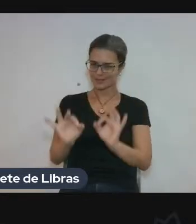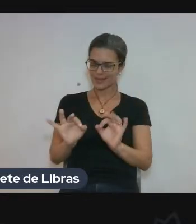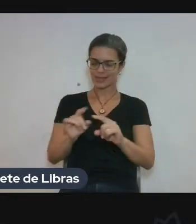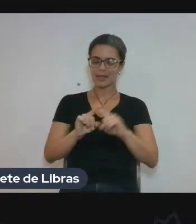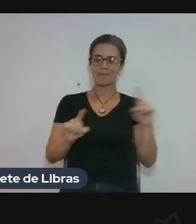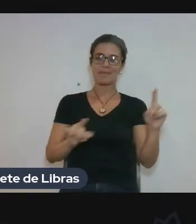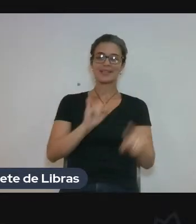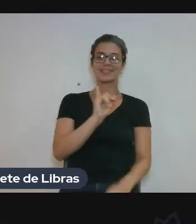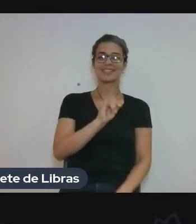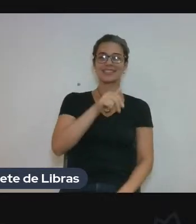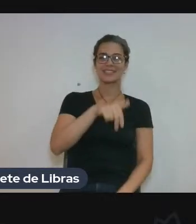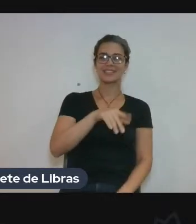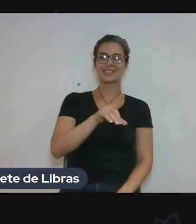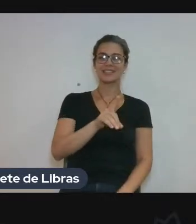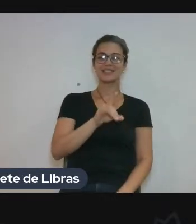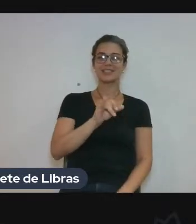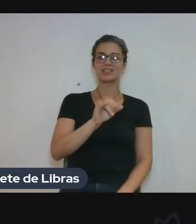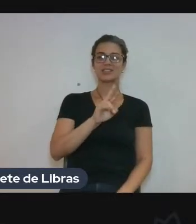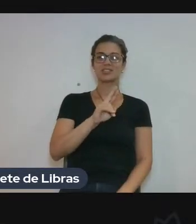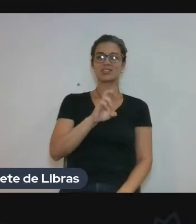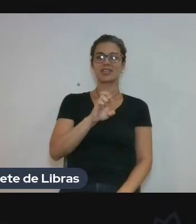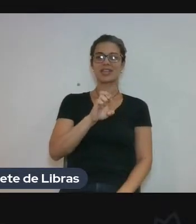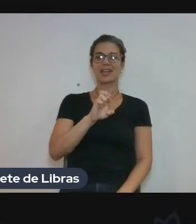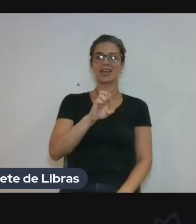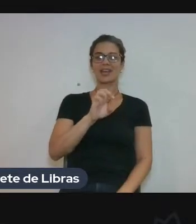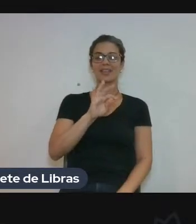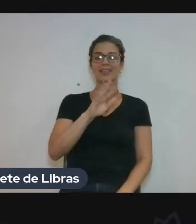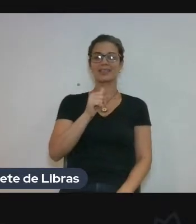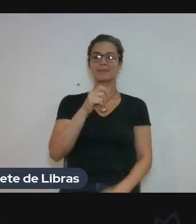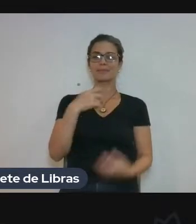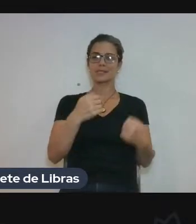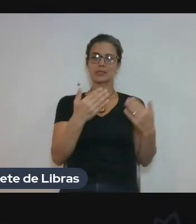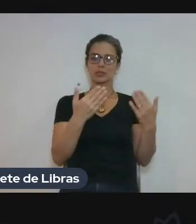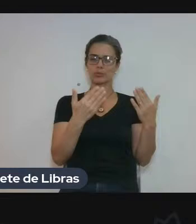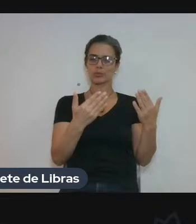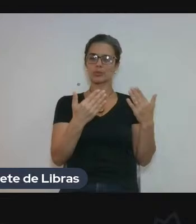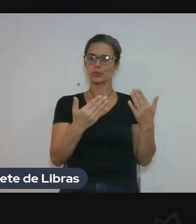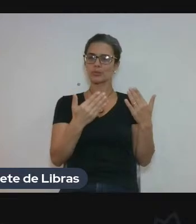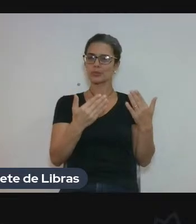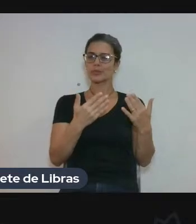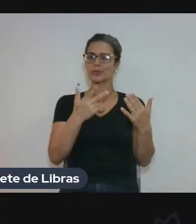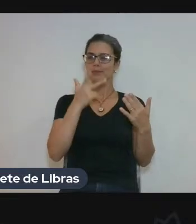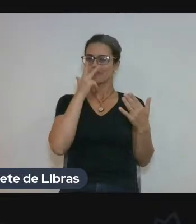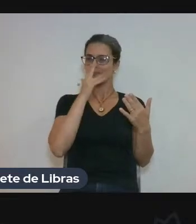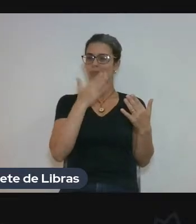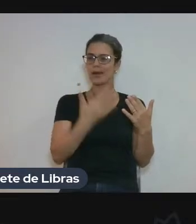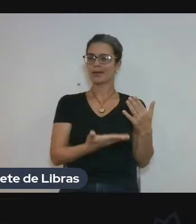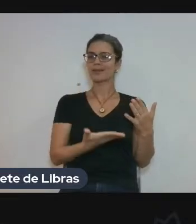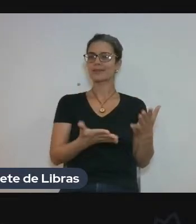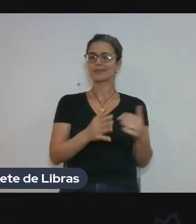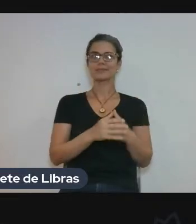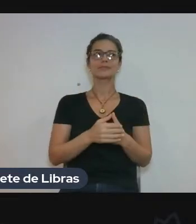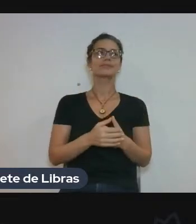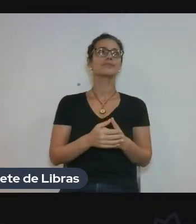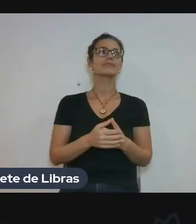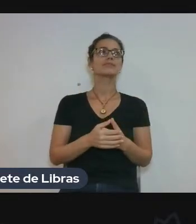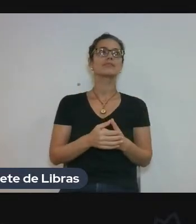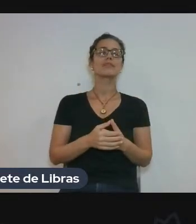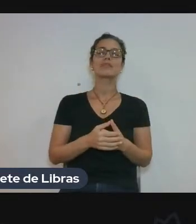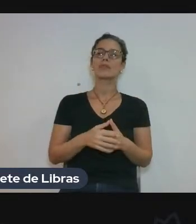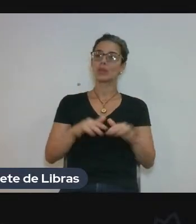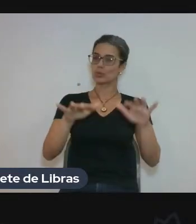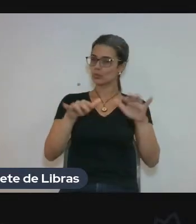coisa da qual a gente tem que ter muito suspeito, né? Para uma pessoa, um público geral,